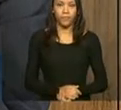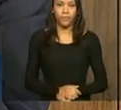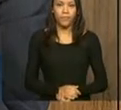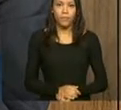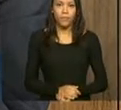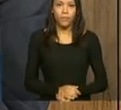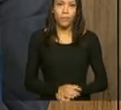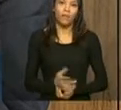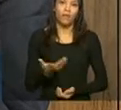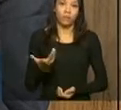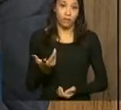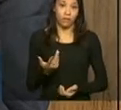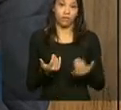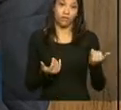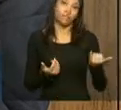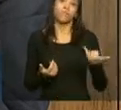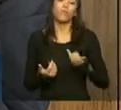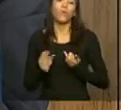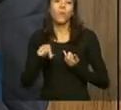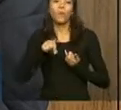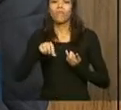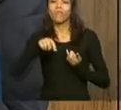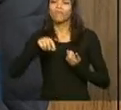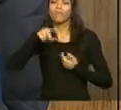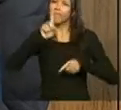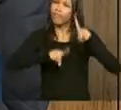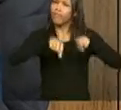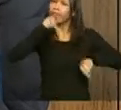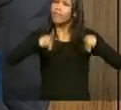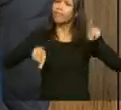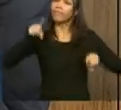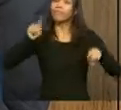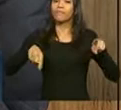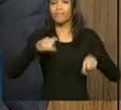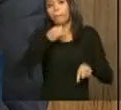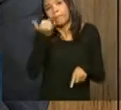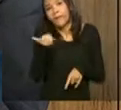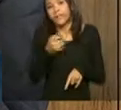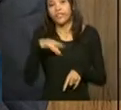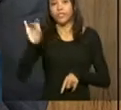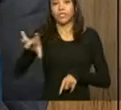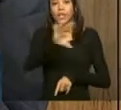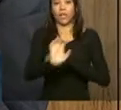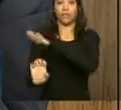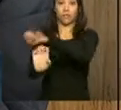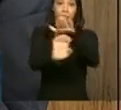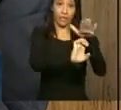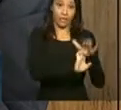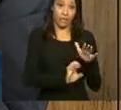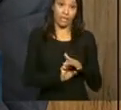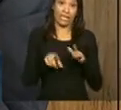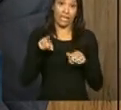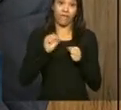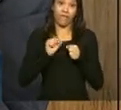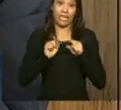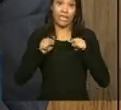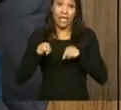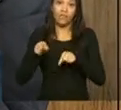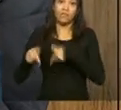Varia, depende de cada empresa que faz esse tipo de transferência.